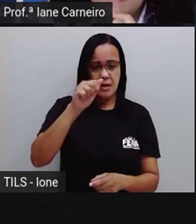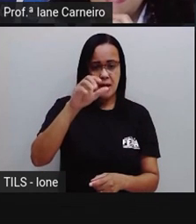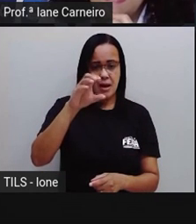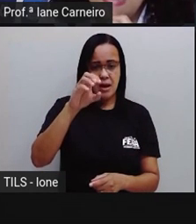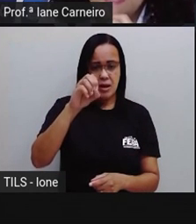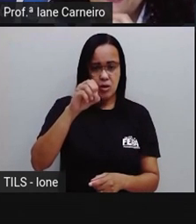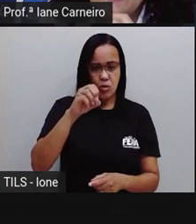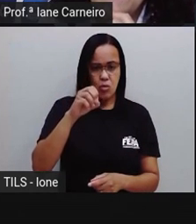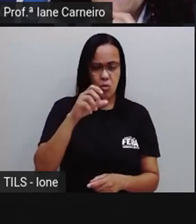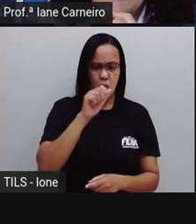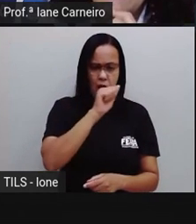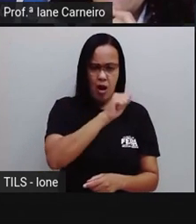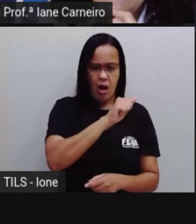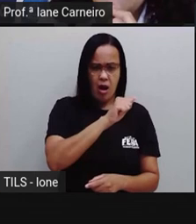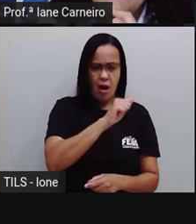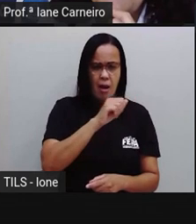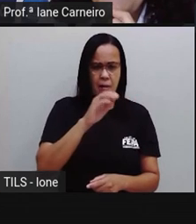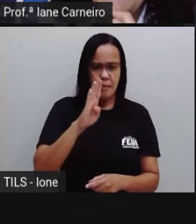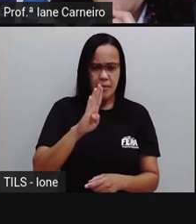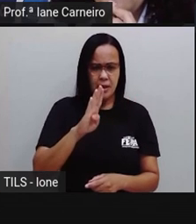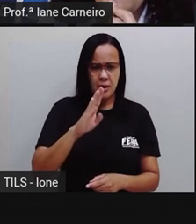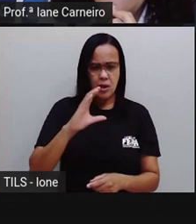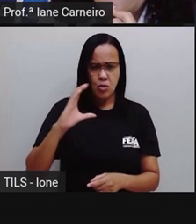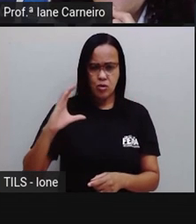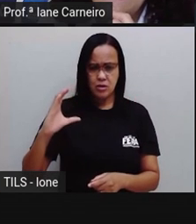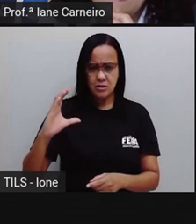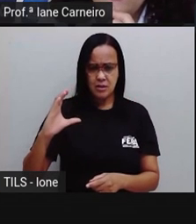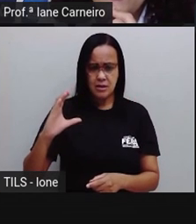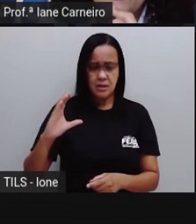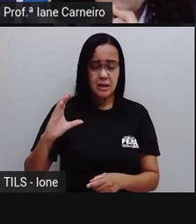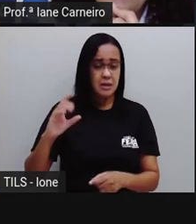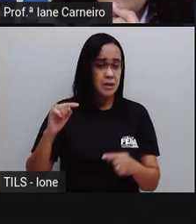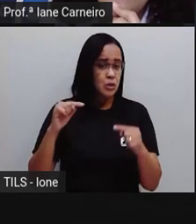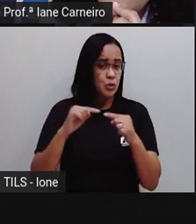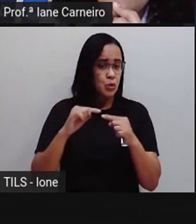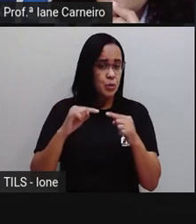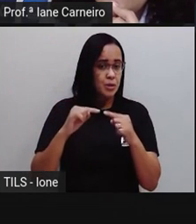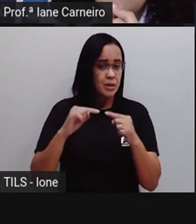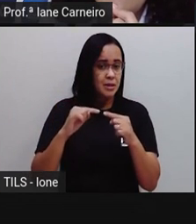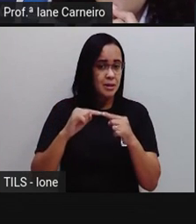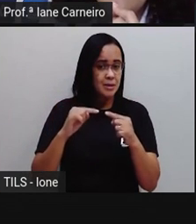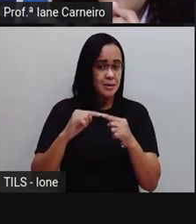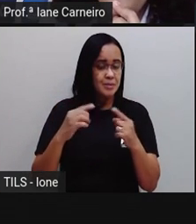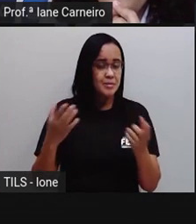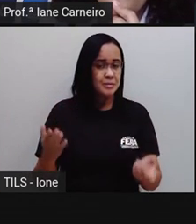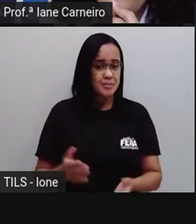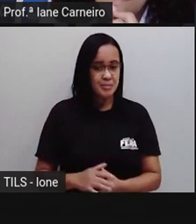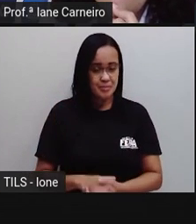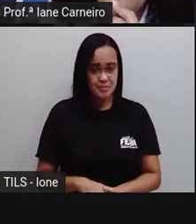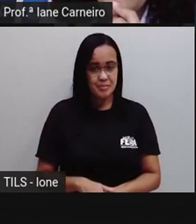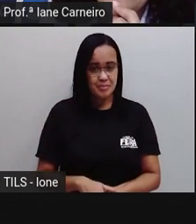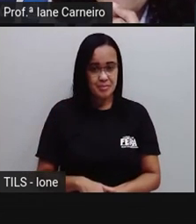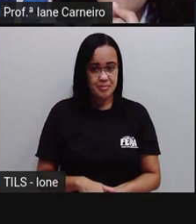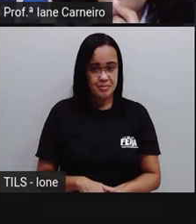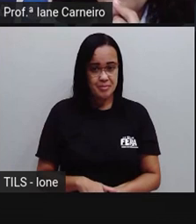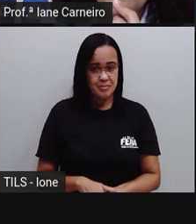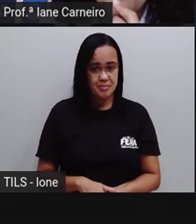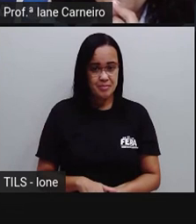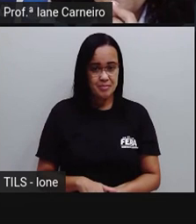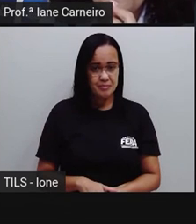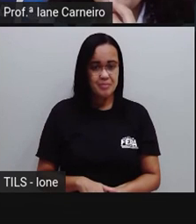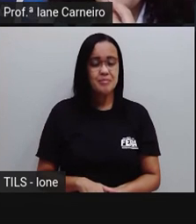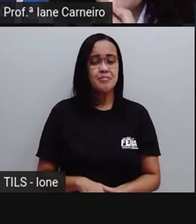É letra A, gato? Letra B, macaco? Ou letra C, leão? A, B ou C?